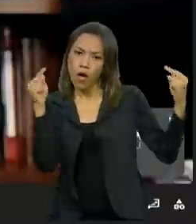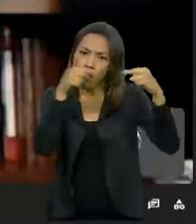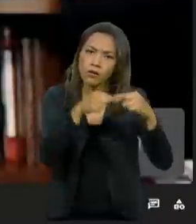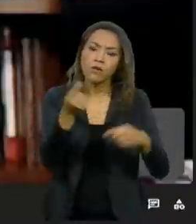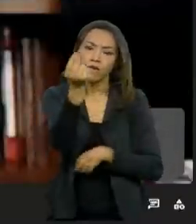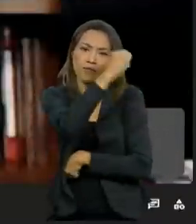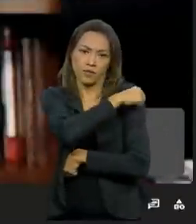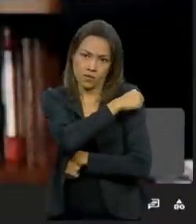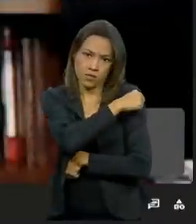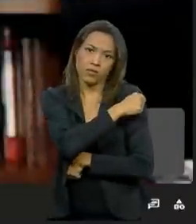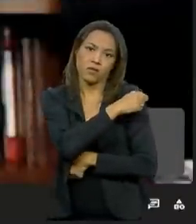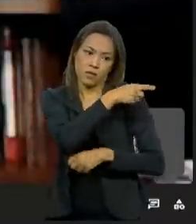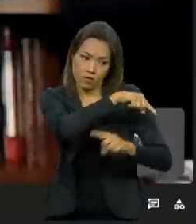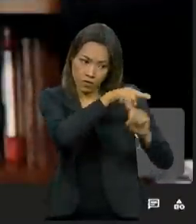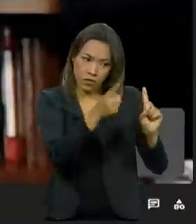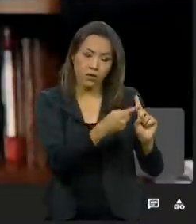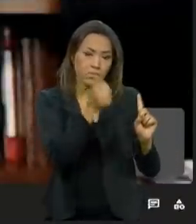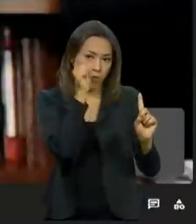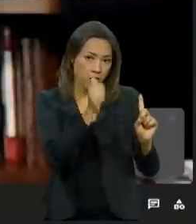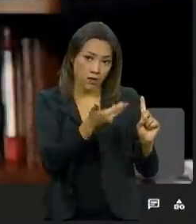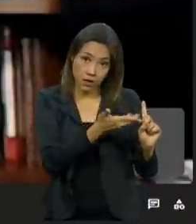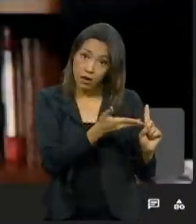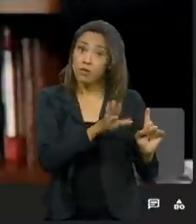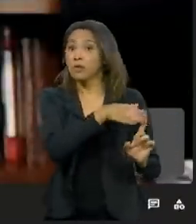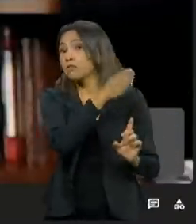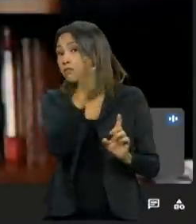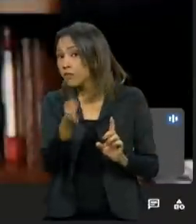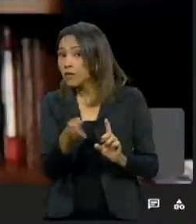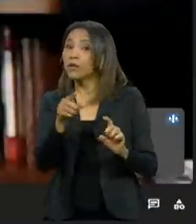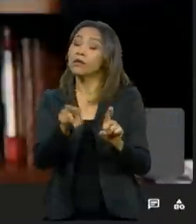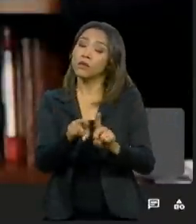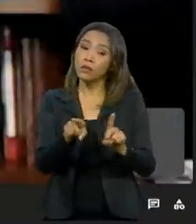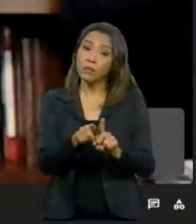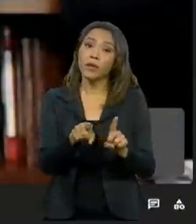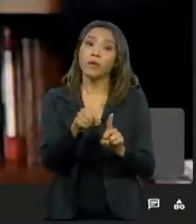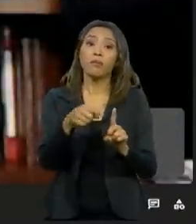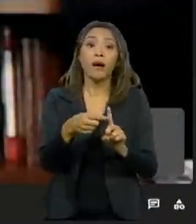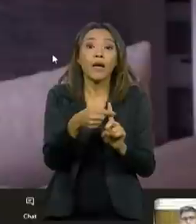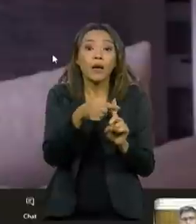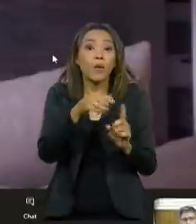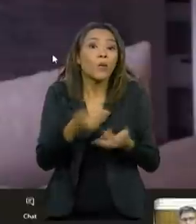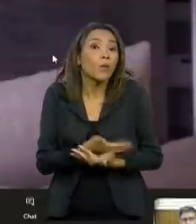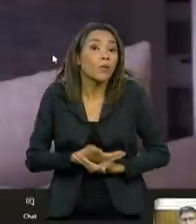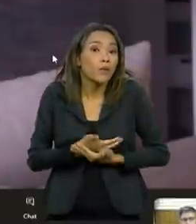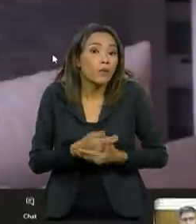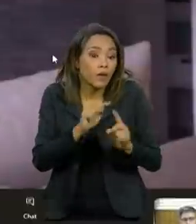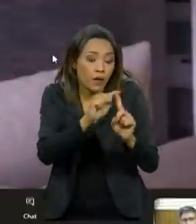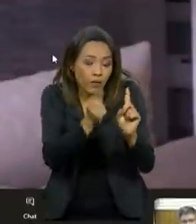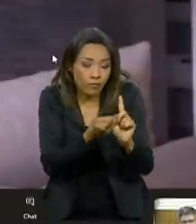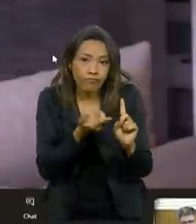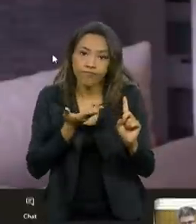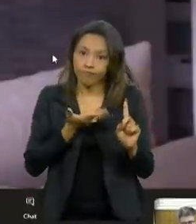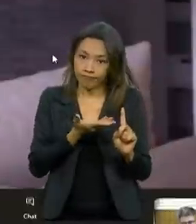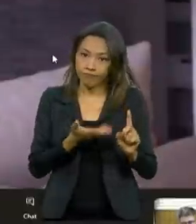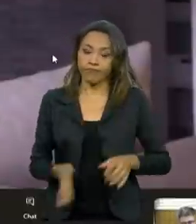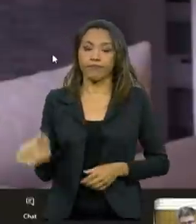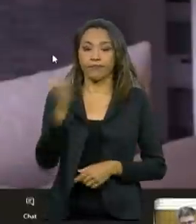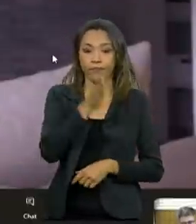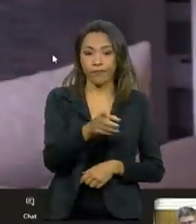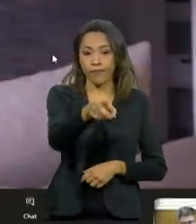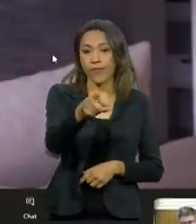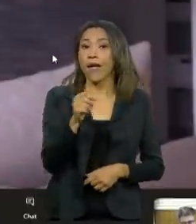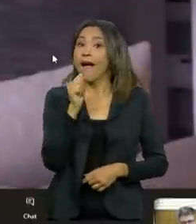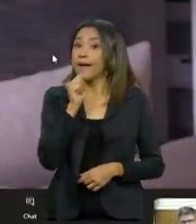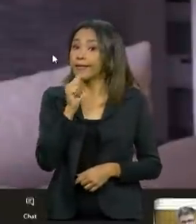vacinação das gestantes. Nem para a gestante, tampouco para o feto intraútero. Apesar de não terem